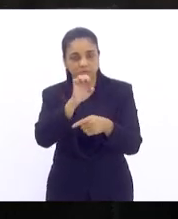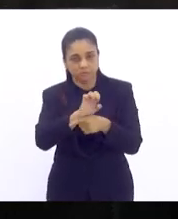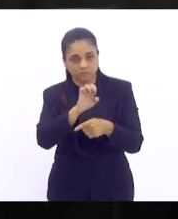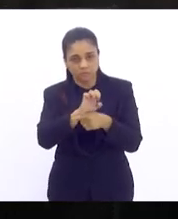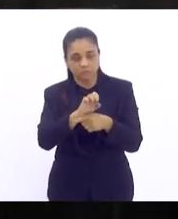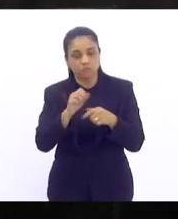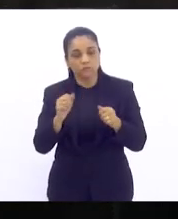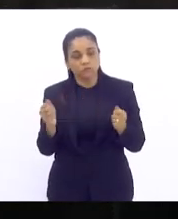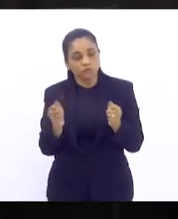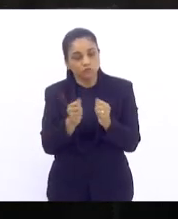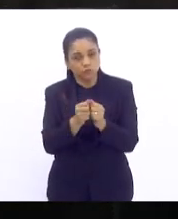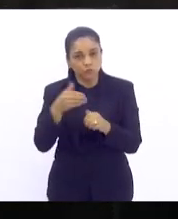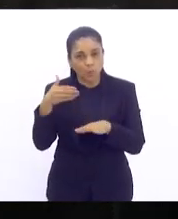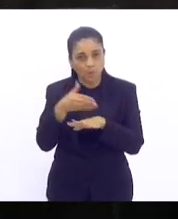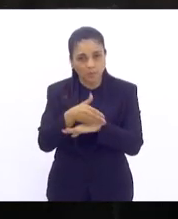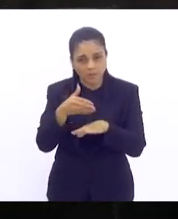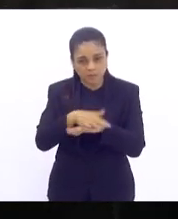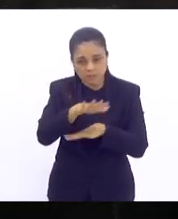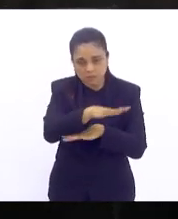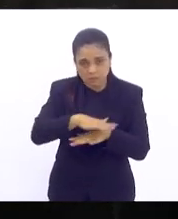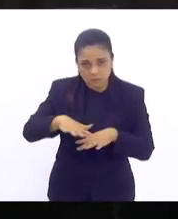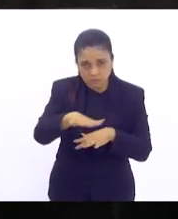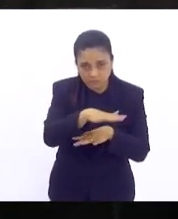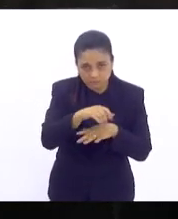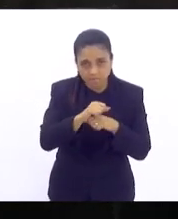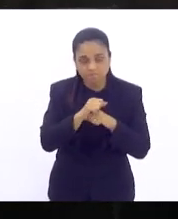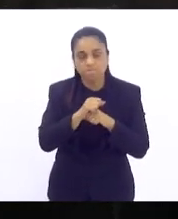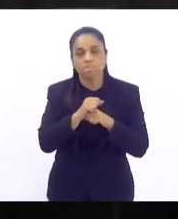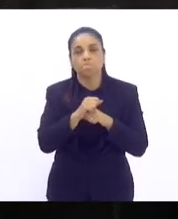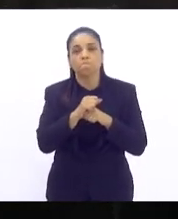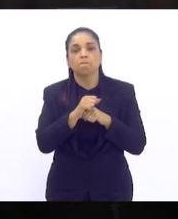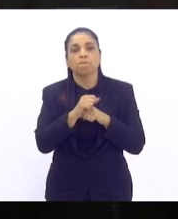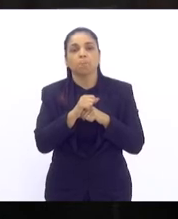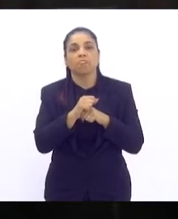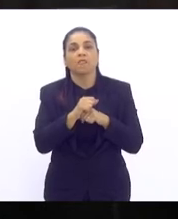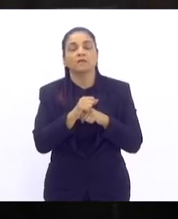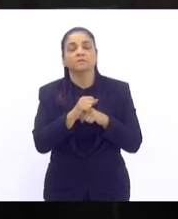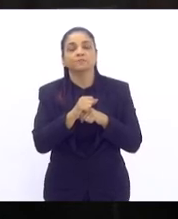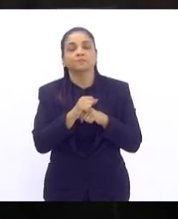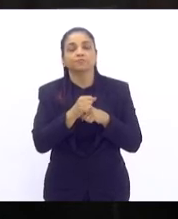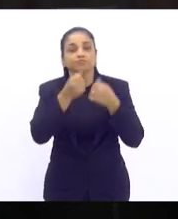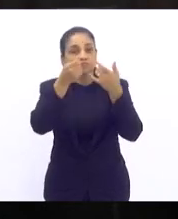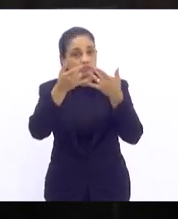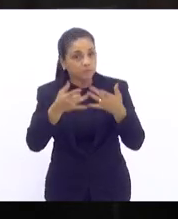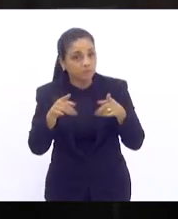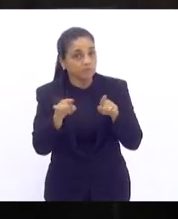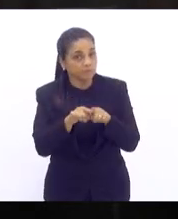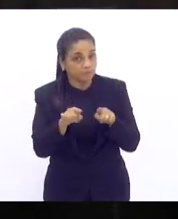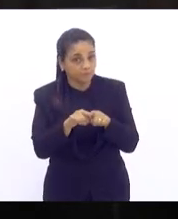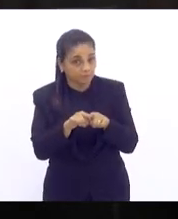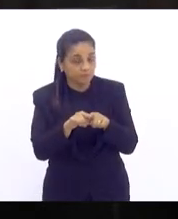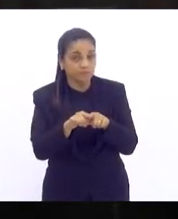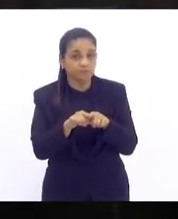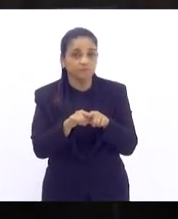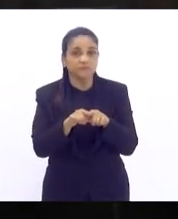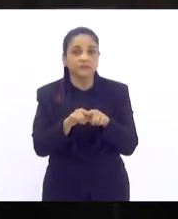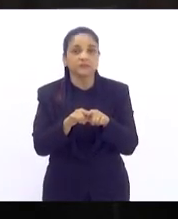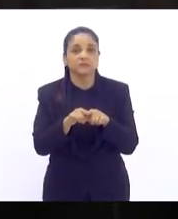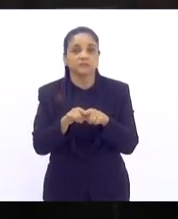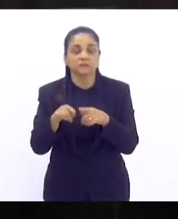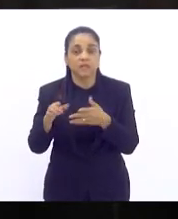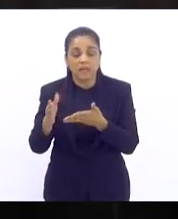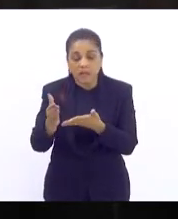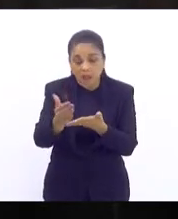faziam presentes naquele espaço queremos também dizer que vamos estar fazendo o levantamento das